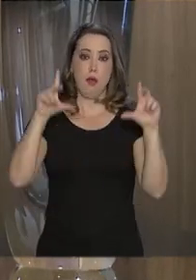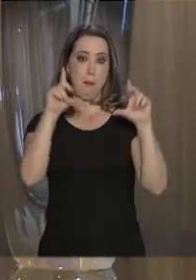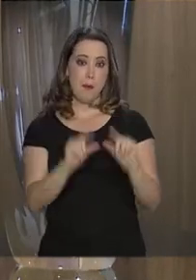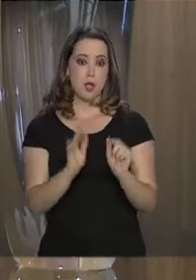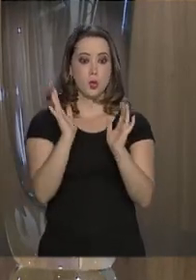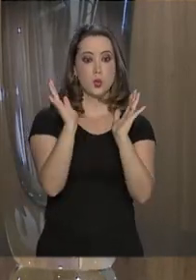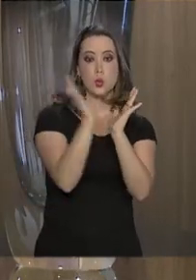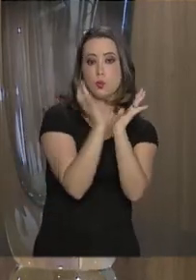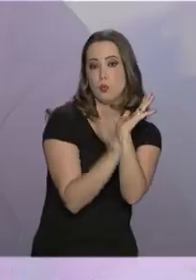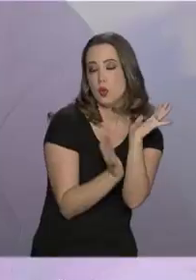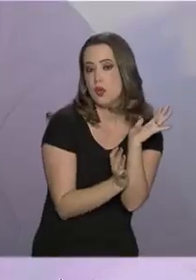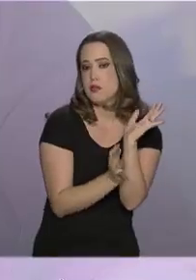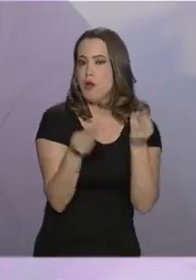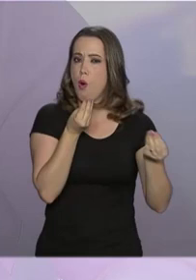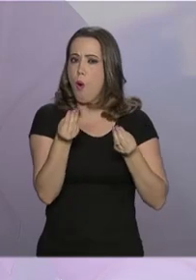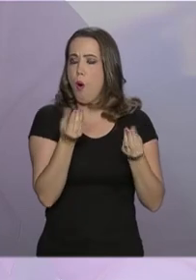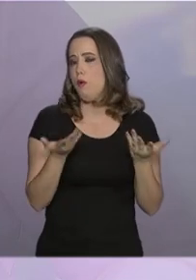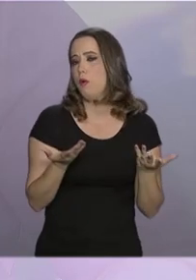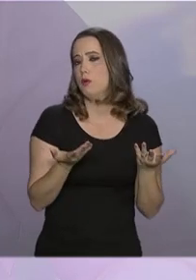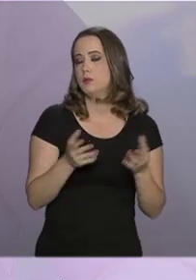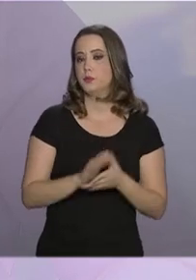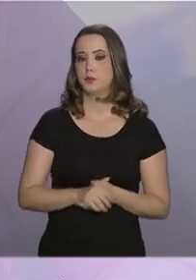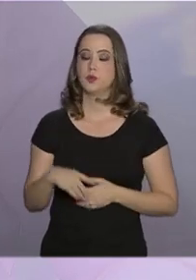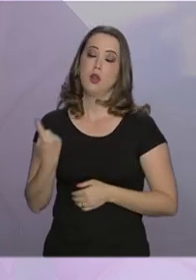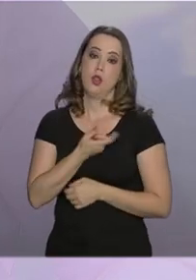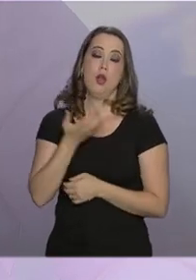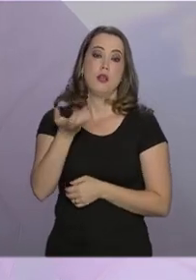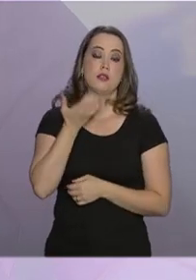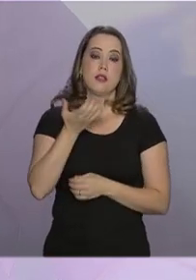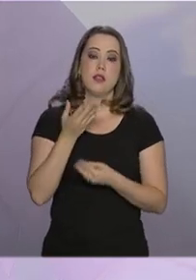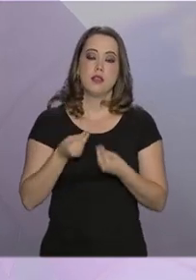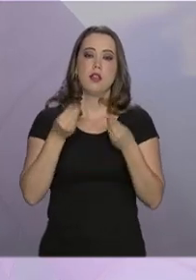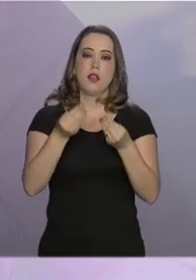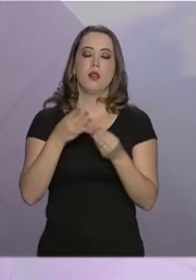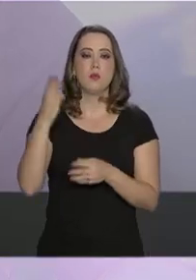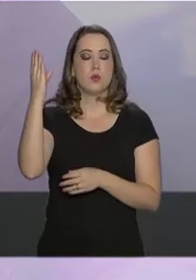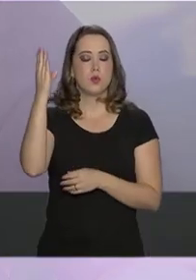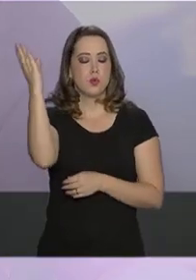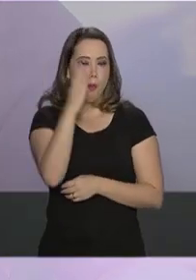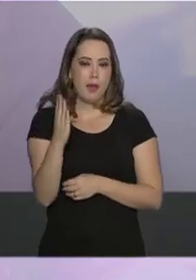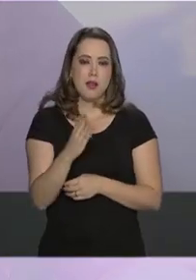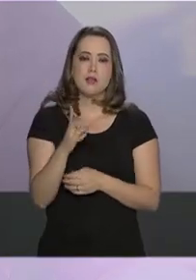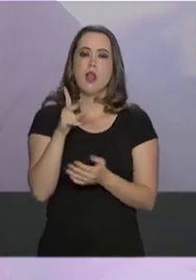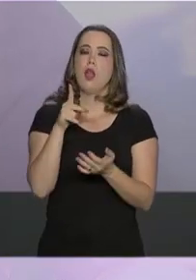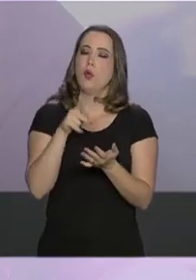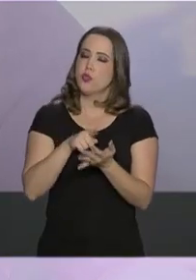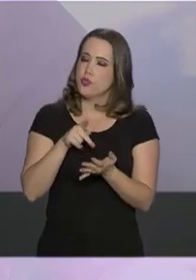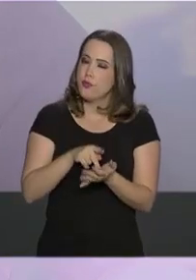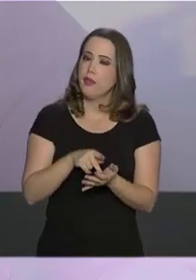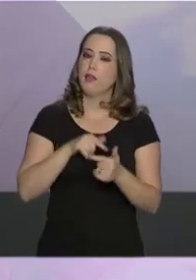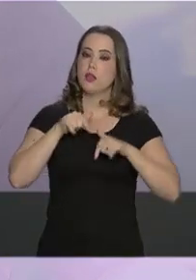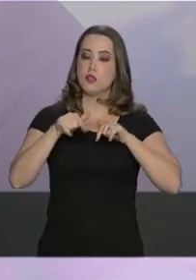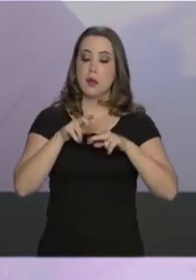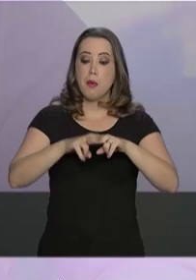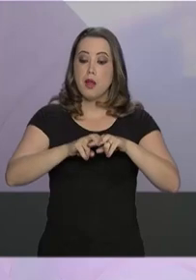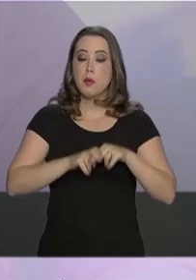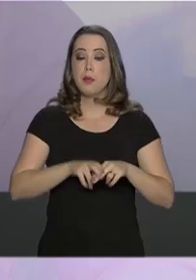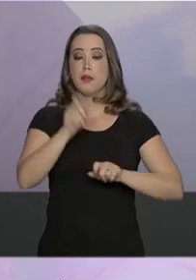burocracia? Olha, nós queremos colocar o Estado efetivamente a favor do cidadão.